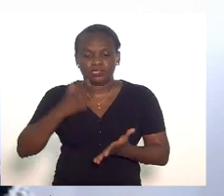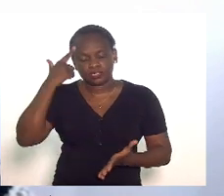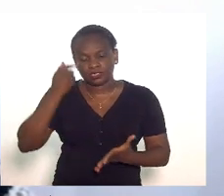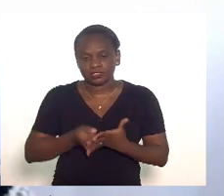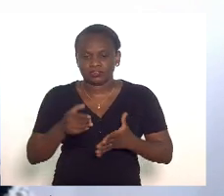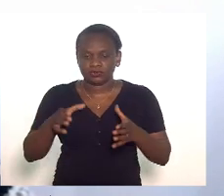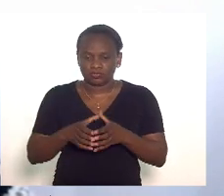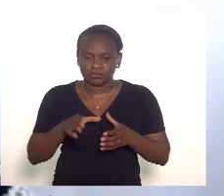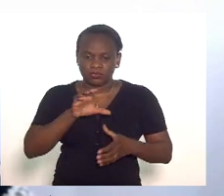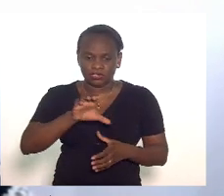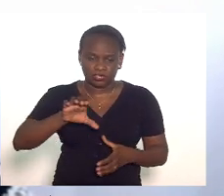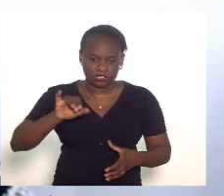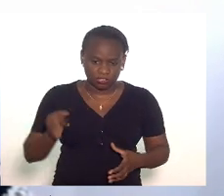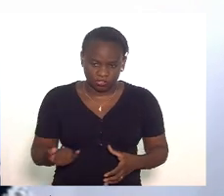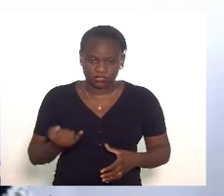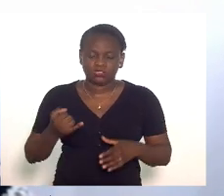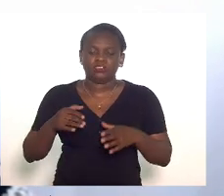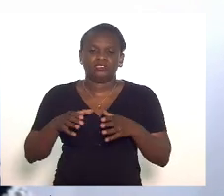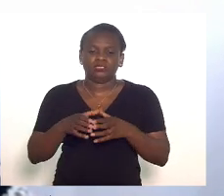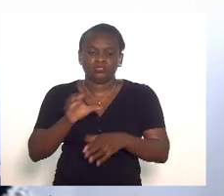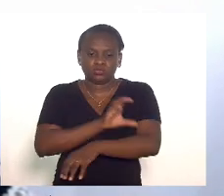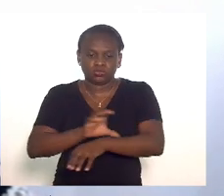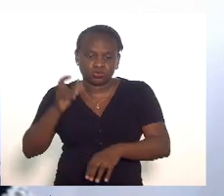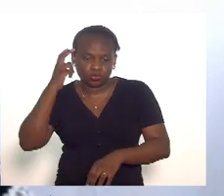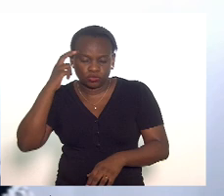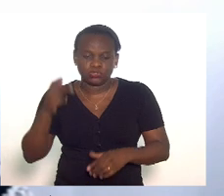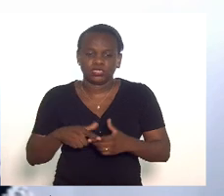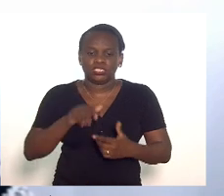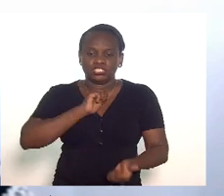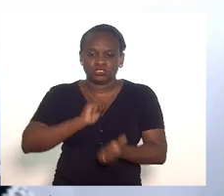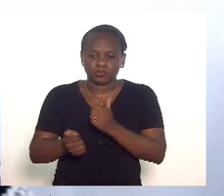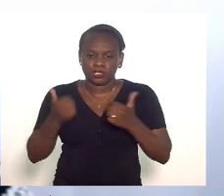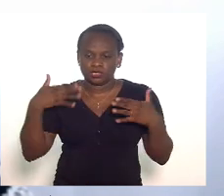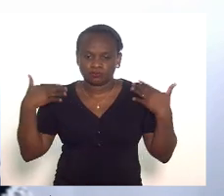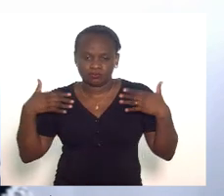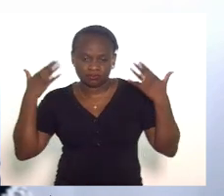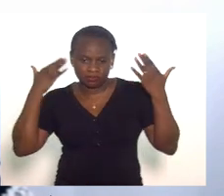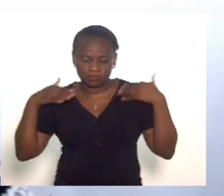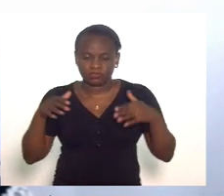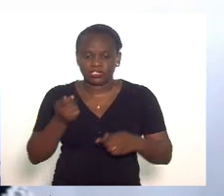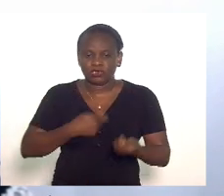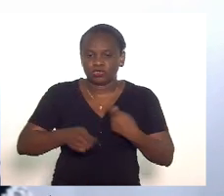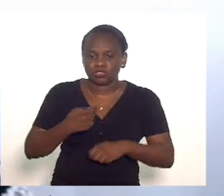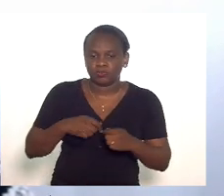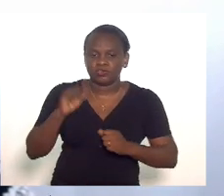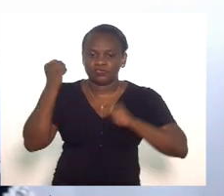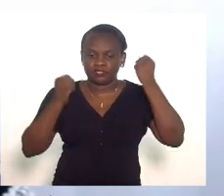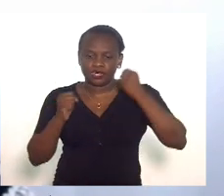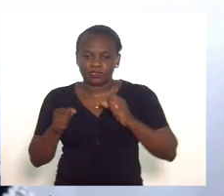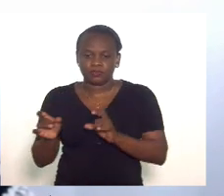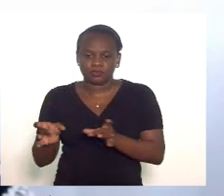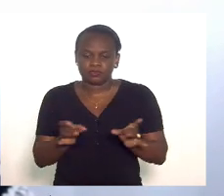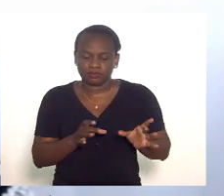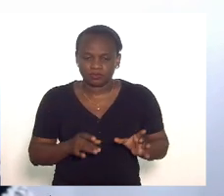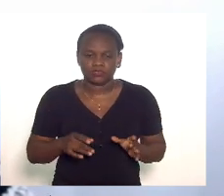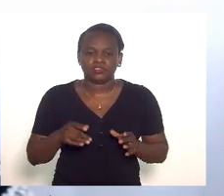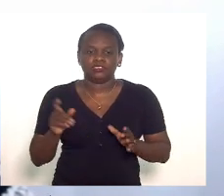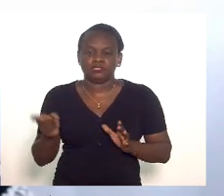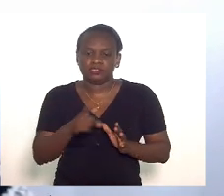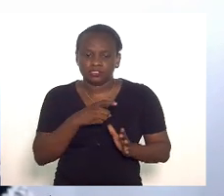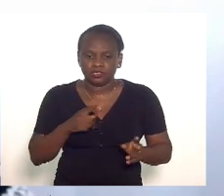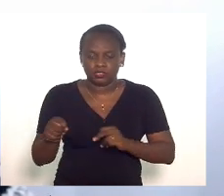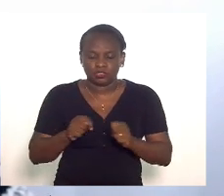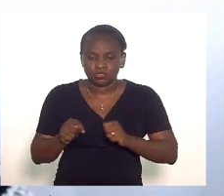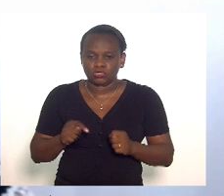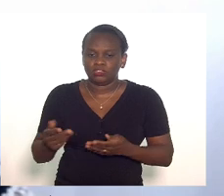das comissões de Constituição e Justiça de Cultura de Esporte e Lazer de Economia Indústria e Comércio de Tributação Controle